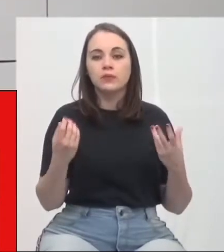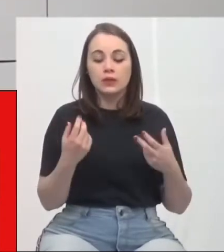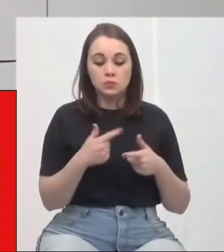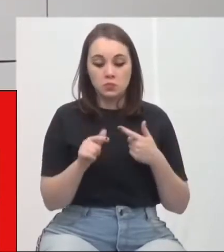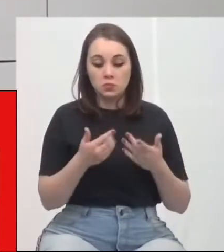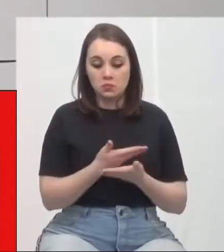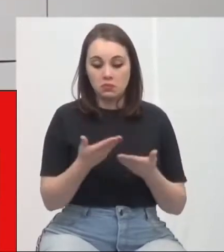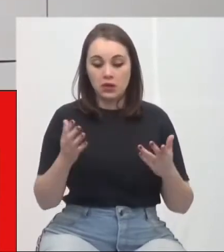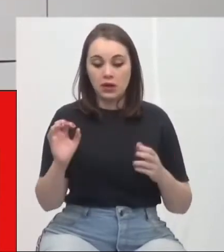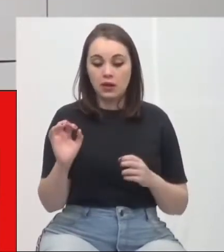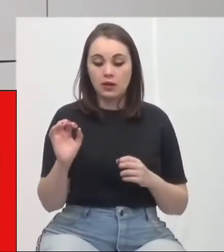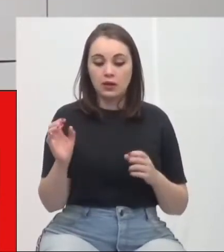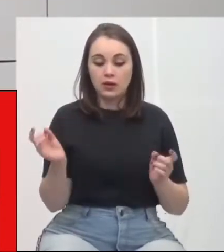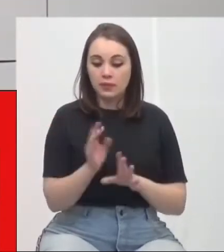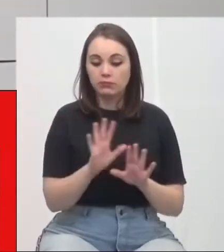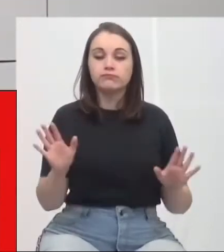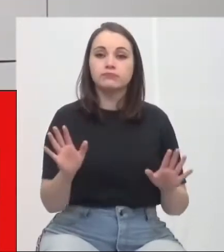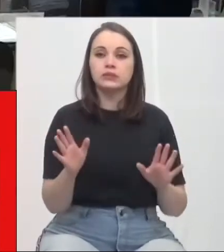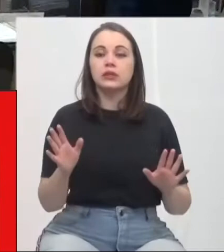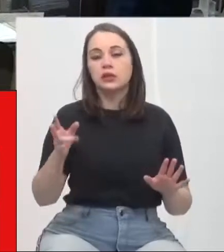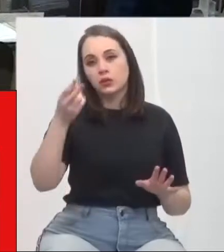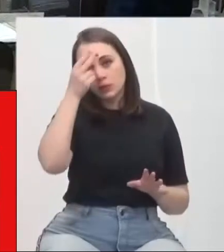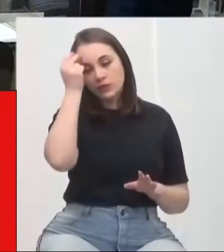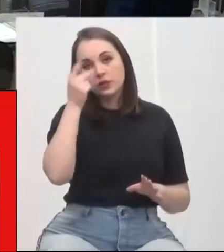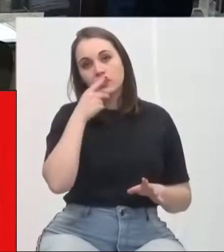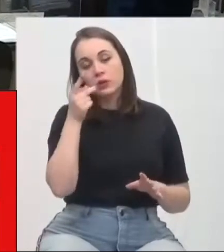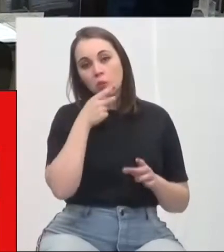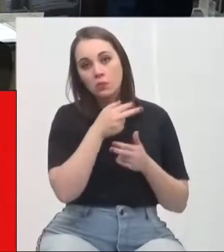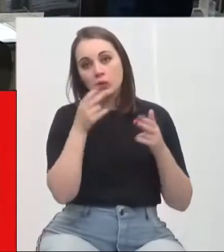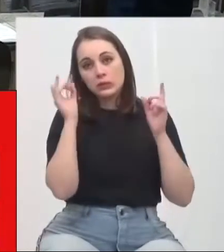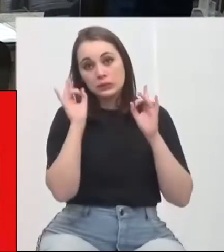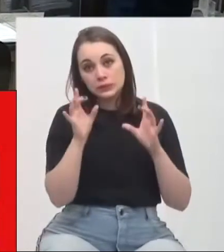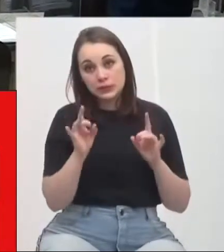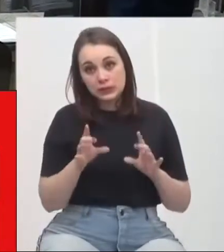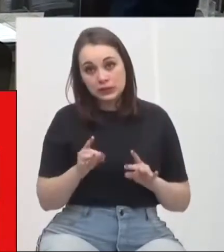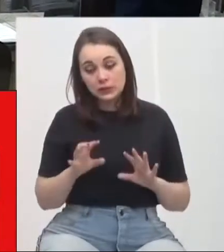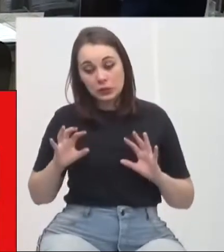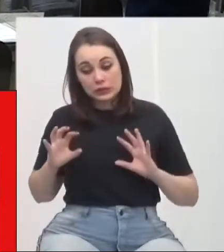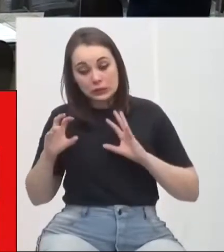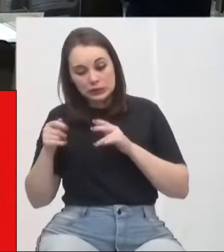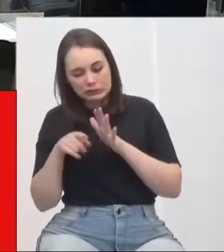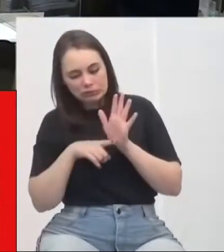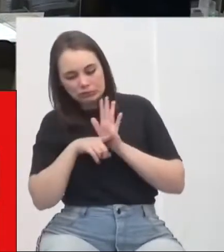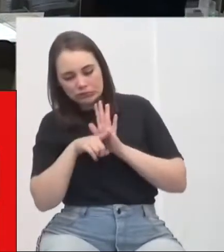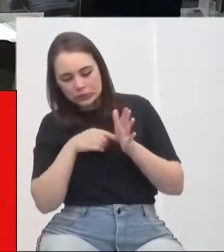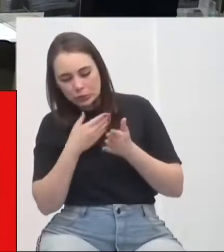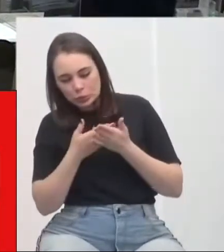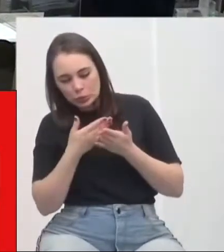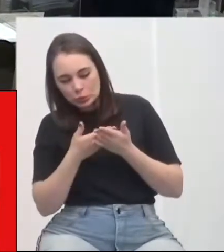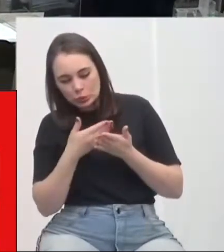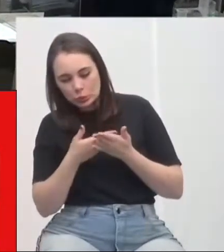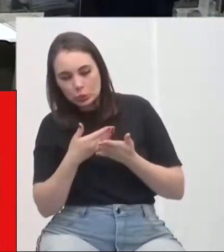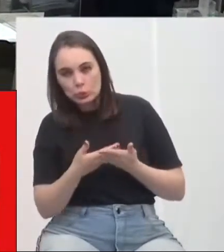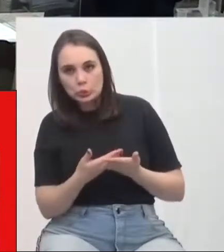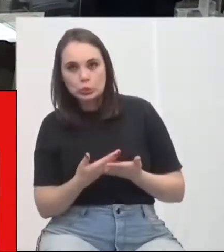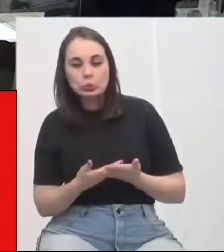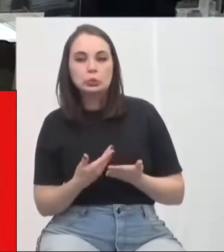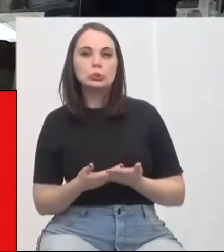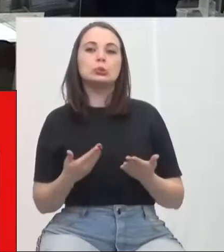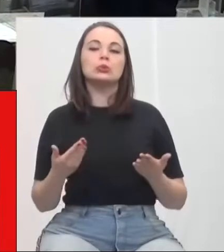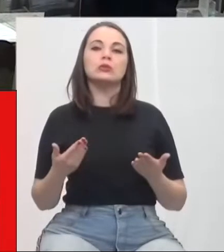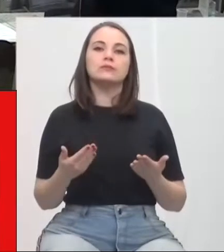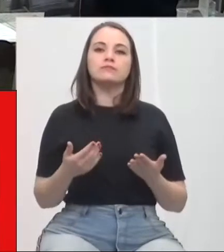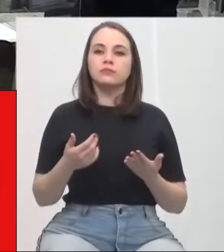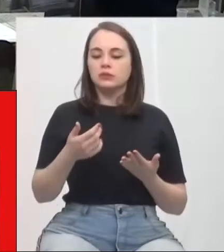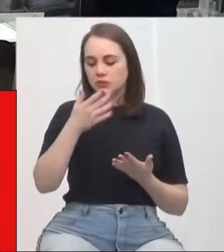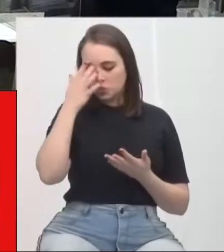O prefeito, inclusive, fez uma sugestão específica, o Criciúma está analisando também, doutor Alexandre Farias, doutor Matheus Benetton, doutor